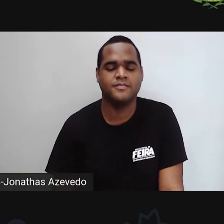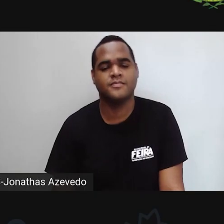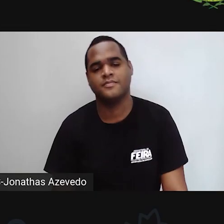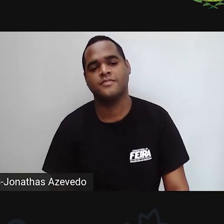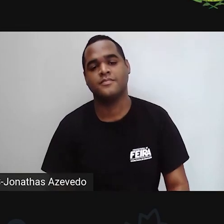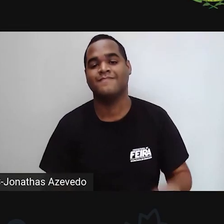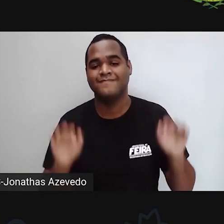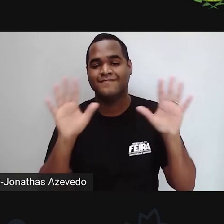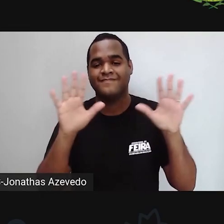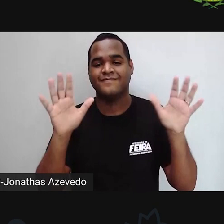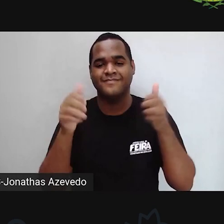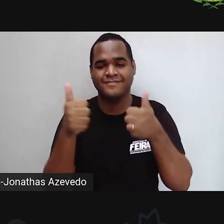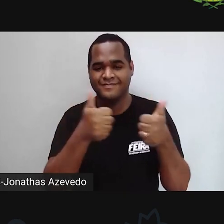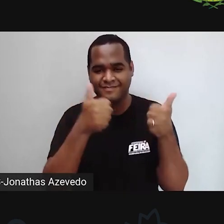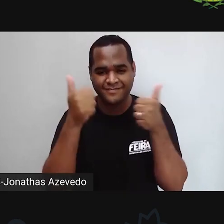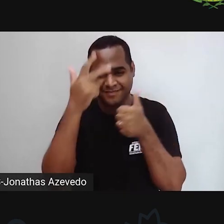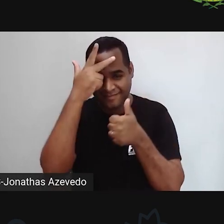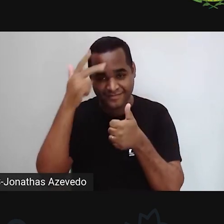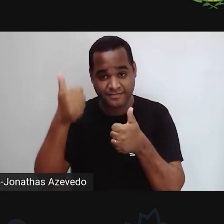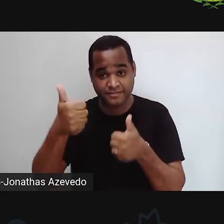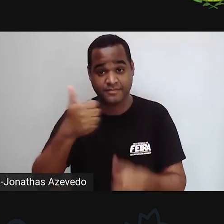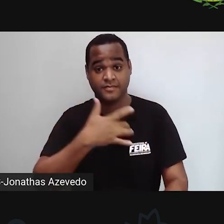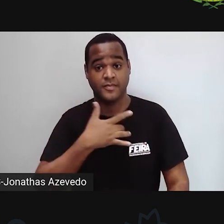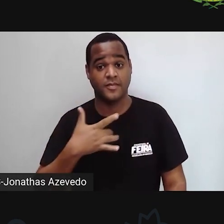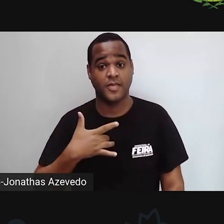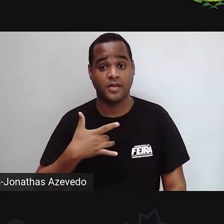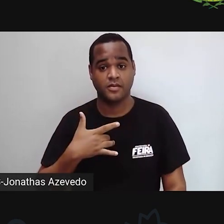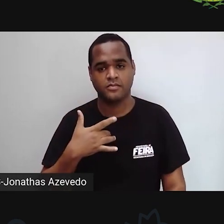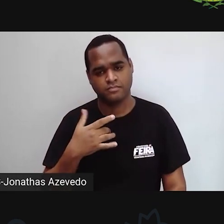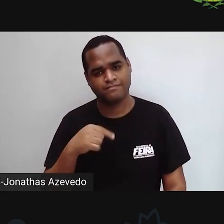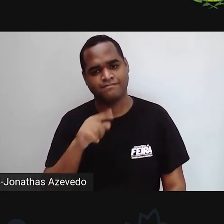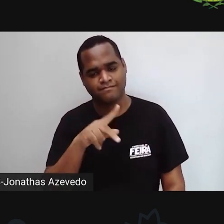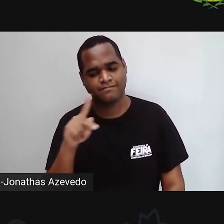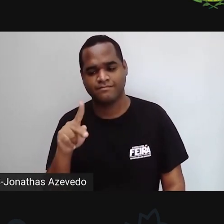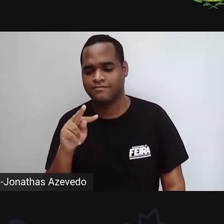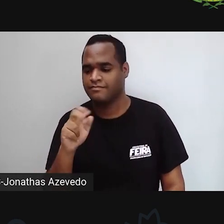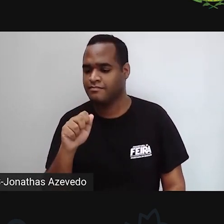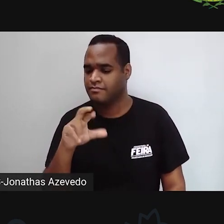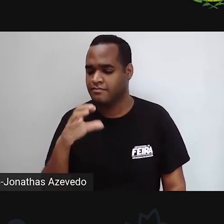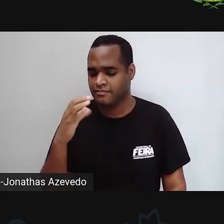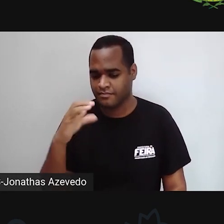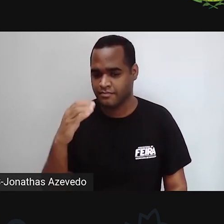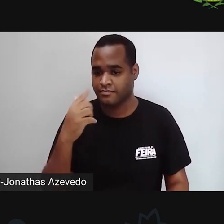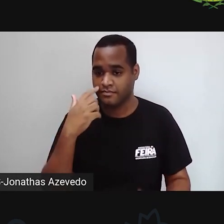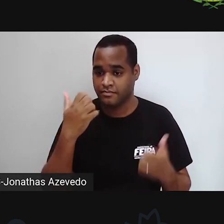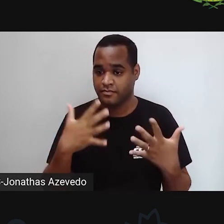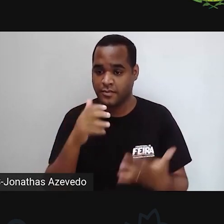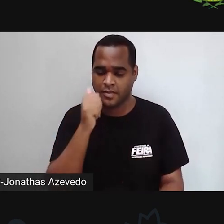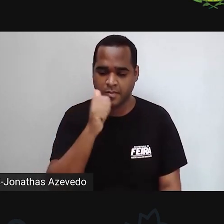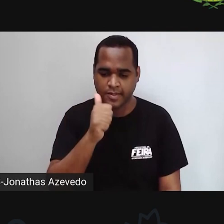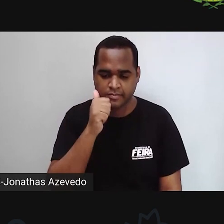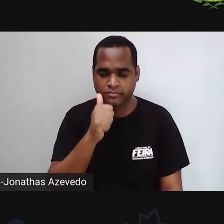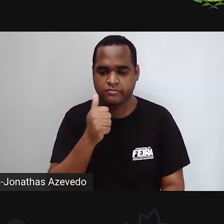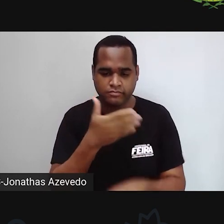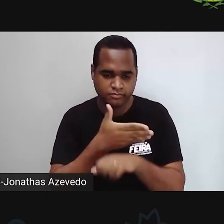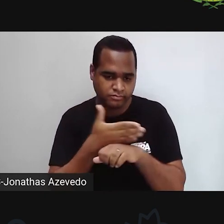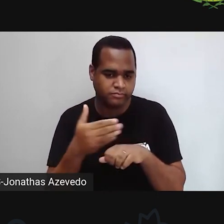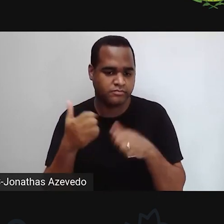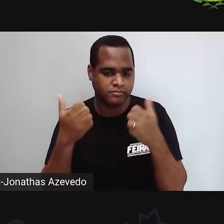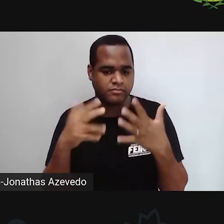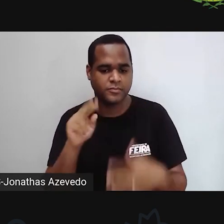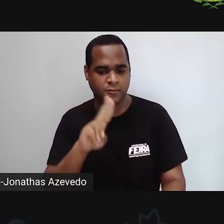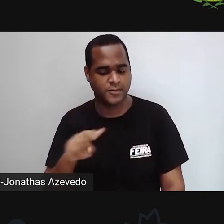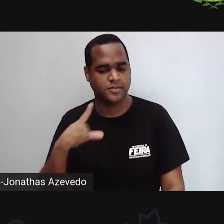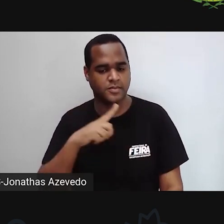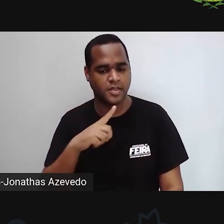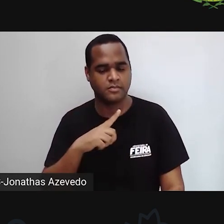Olá pessoal, tudo bem com vocês? Eu sou a professora Taira Santos de Ciências, sou uma mulher de pele clara, hoje eu estou usando